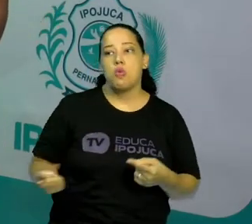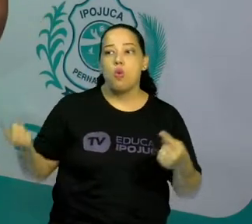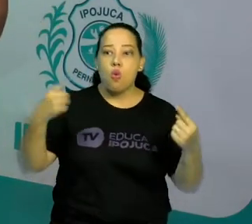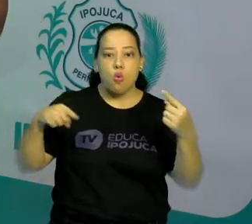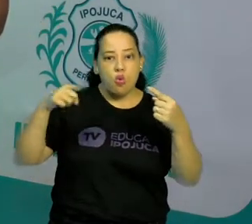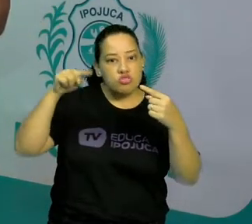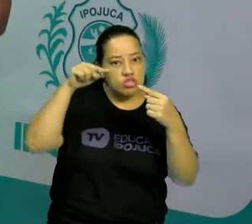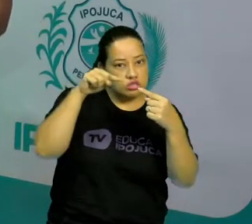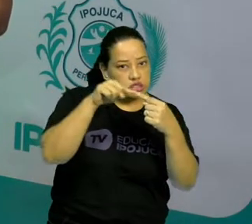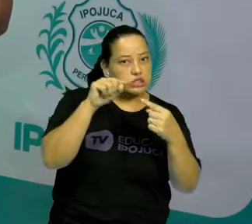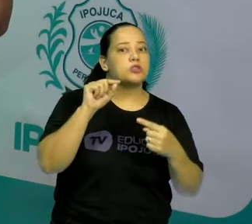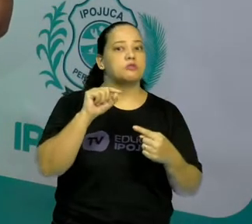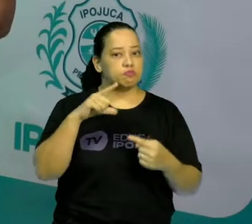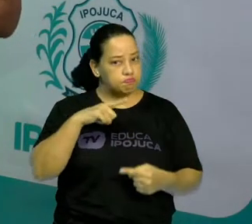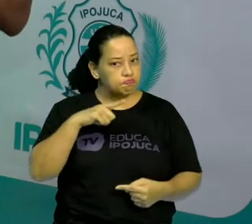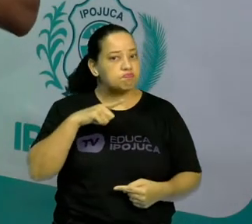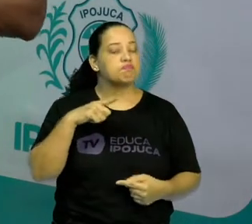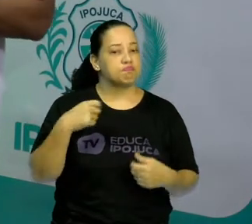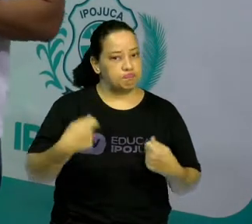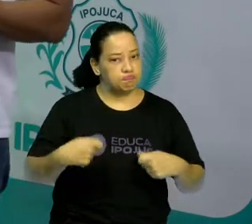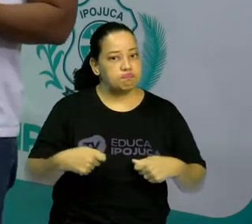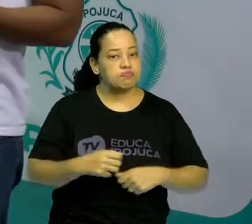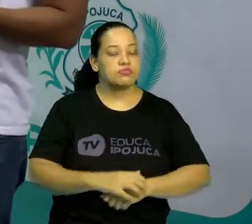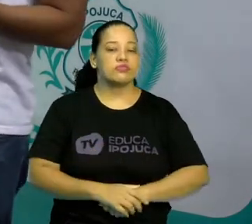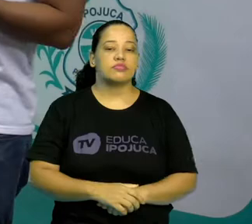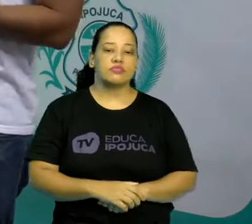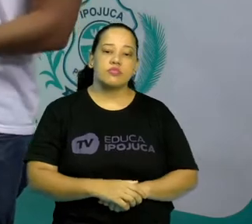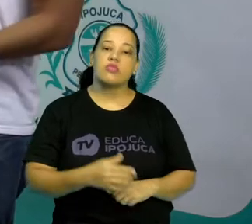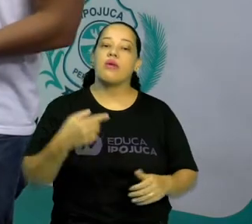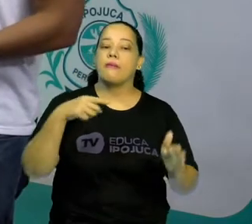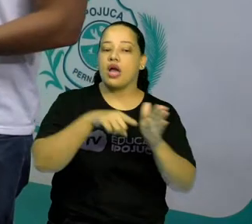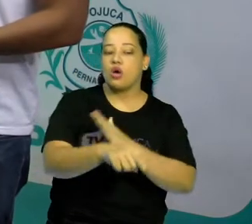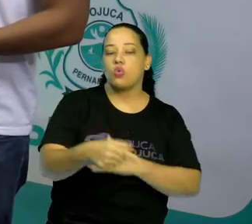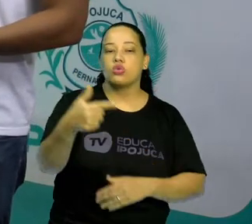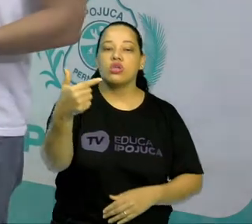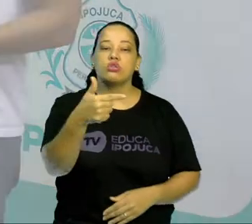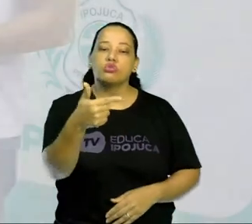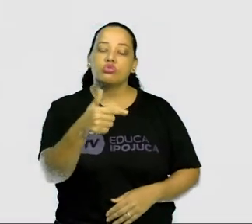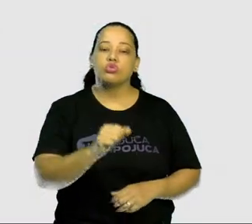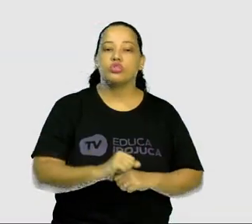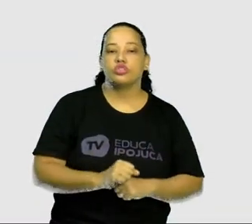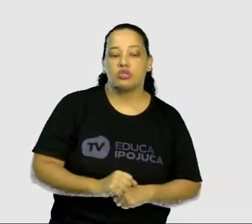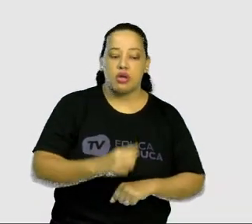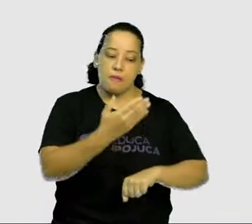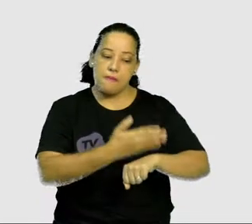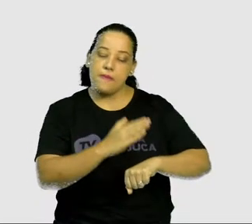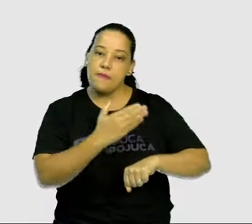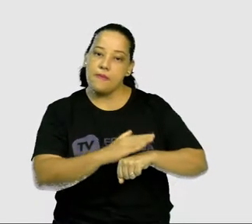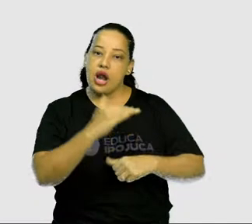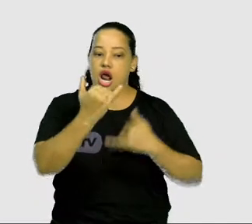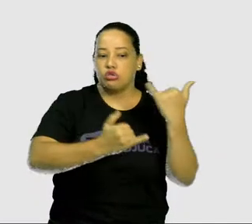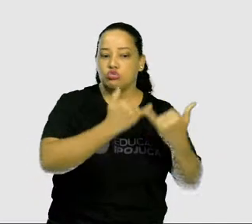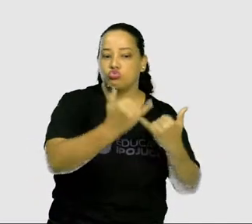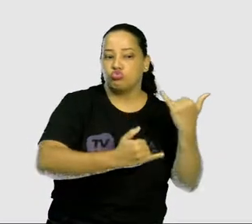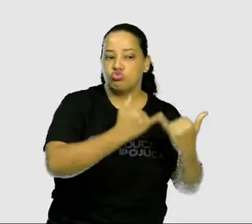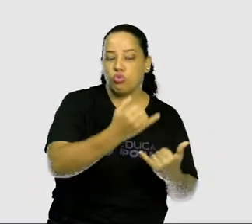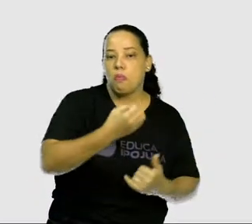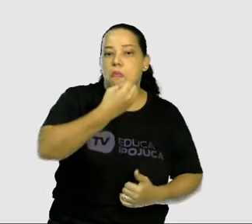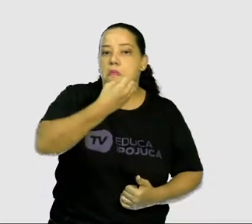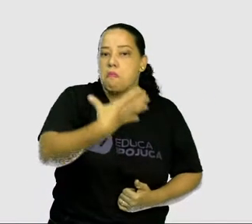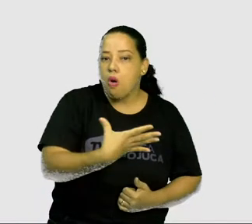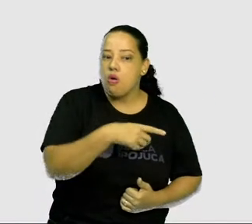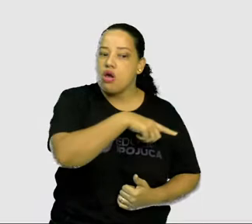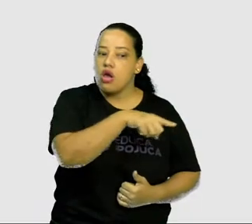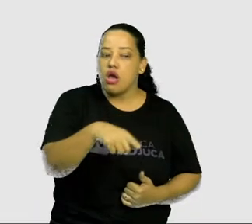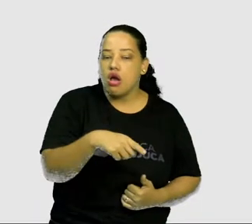determinado objetivo. Segunda pergunta, o que a prática do jogo propicia para os seus participantes?